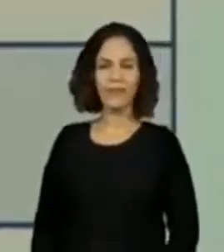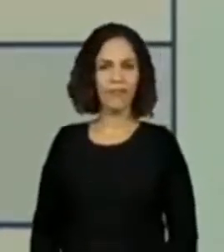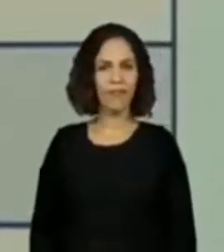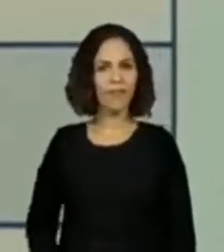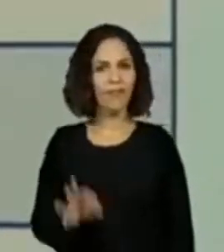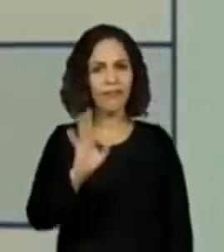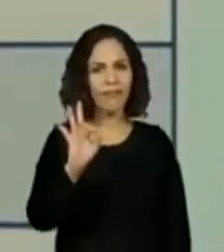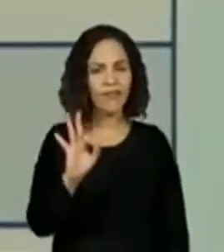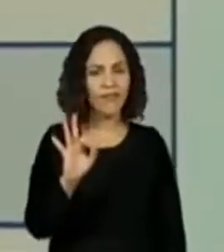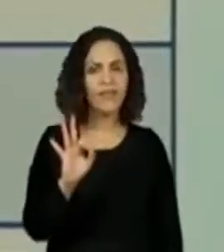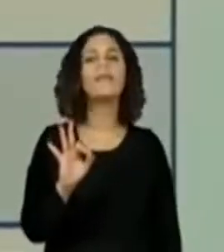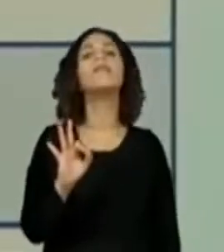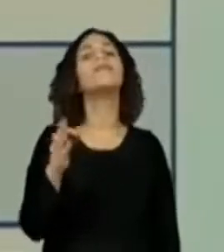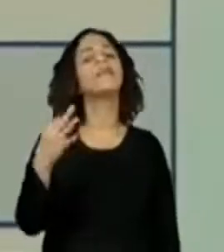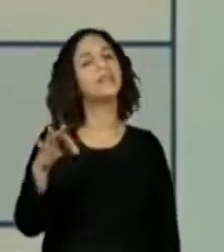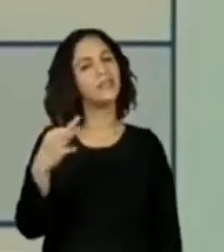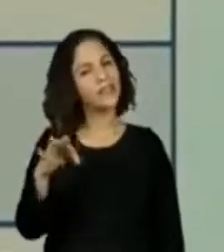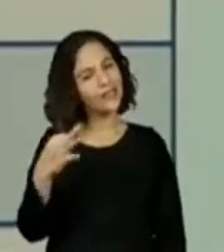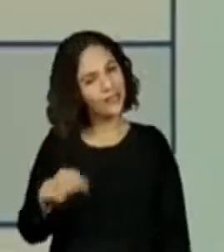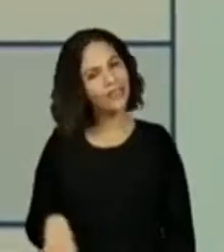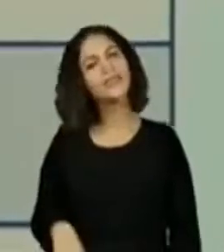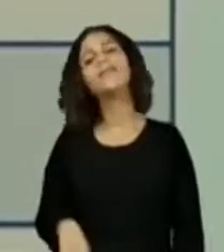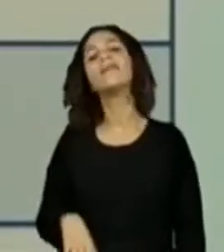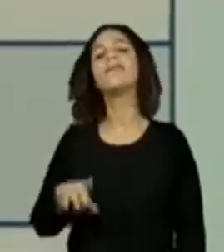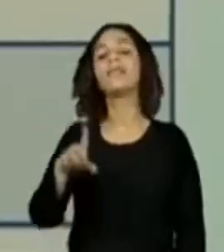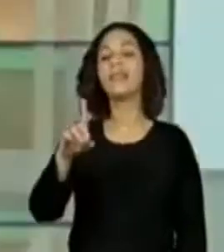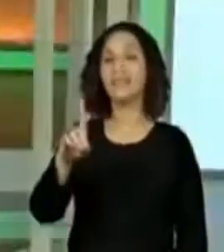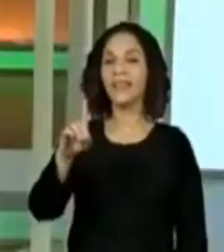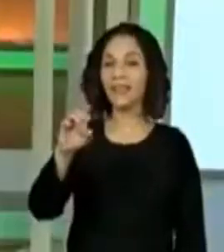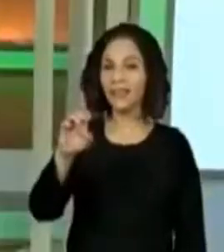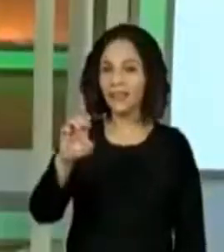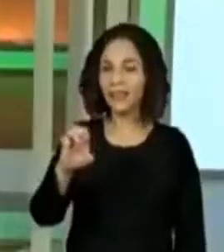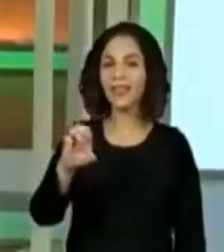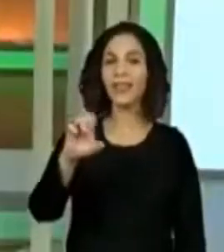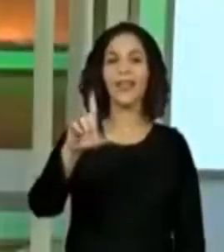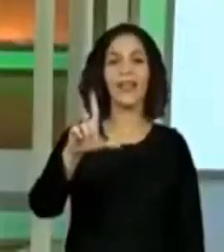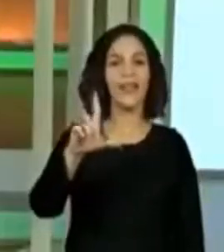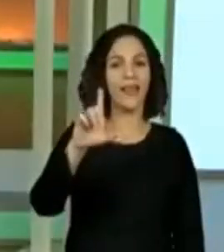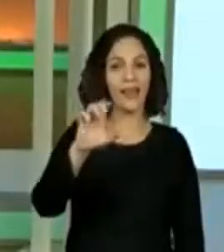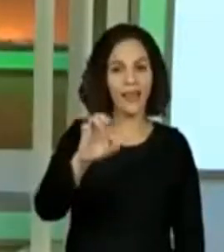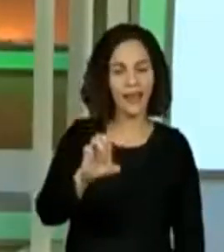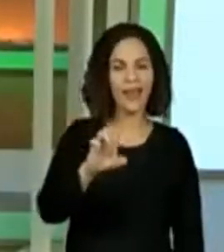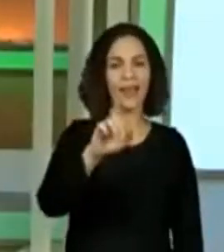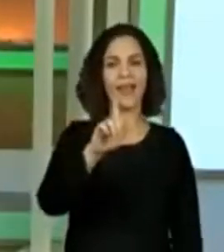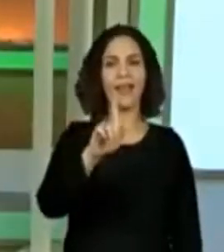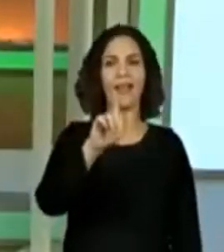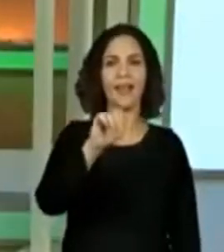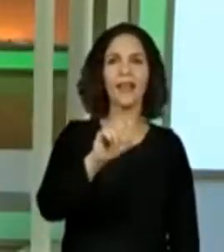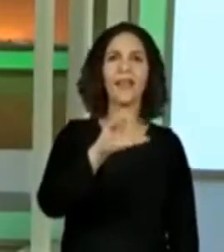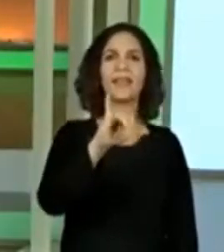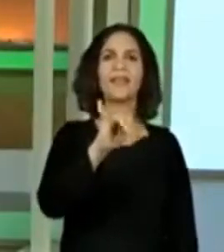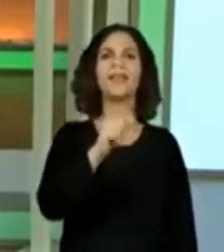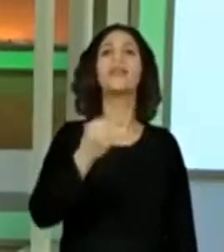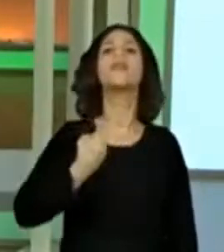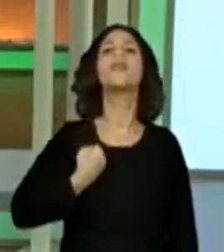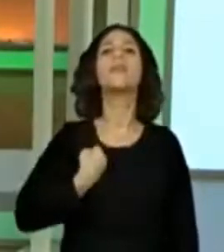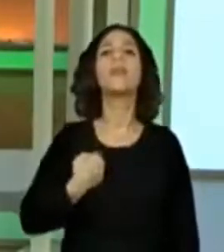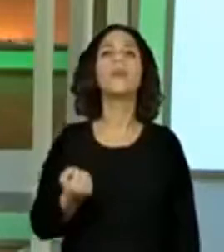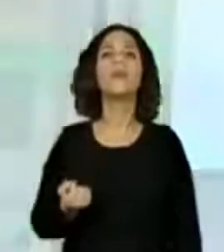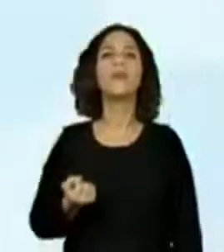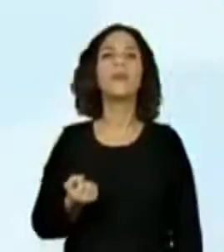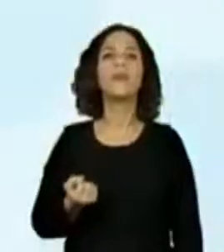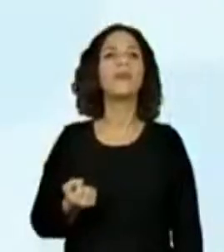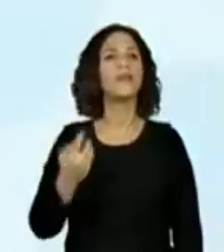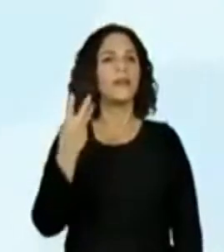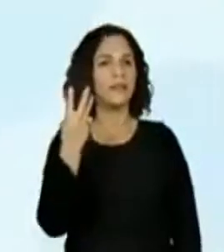Ninguém está... Isso! Muito bem! Delegacia! Ótimo! Qual é o número da delegacia? Número